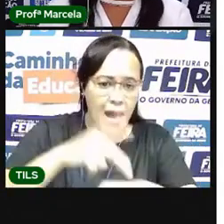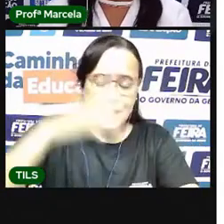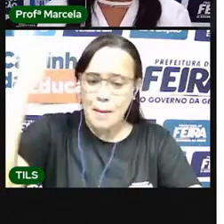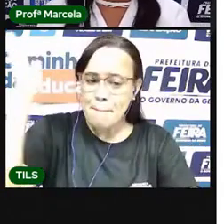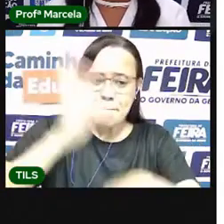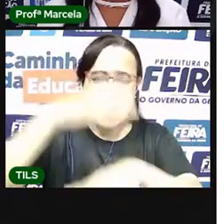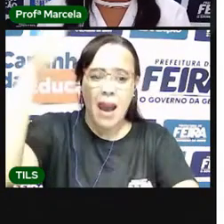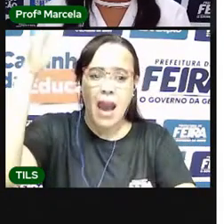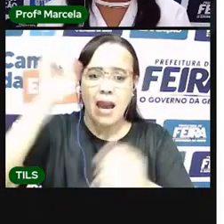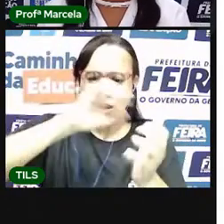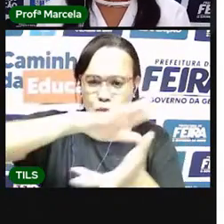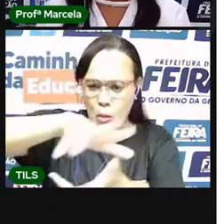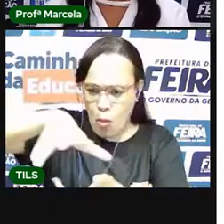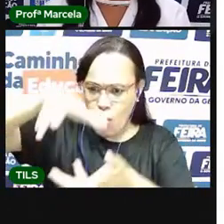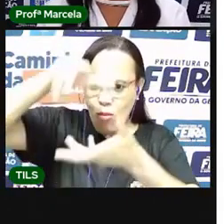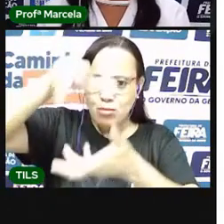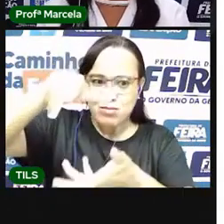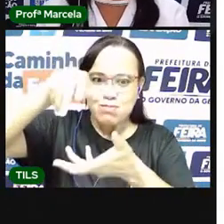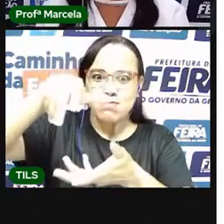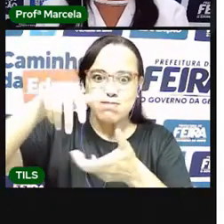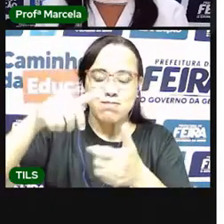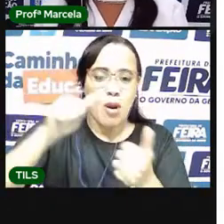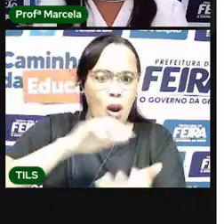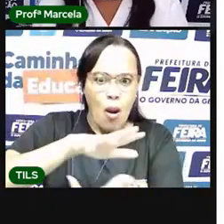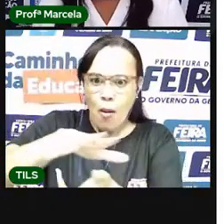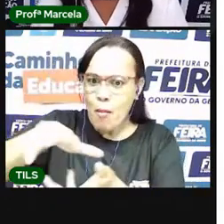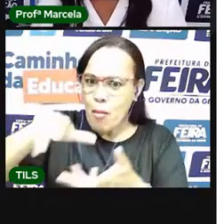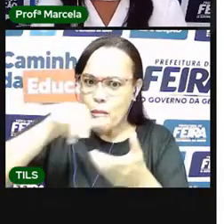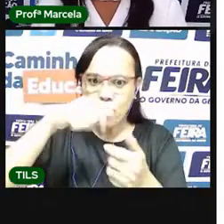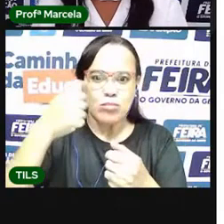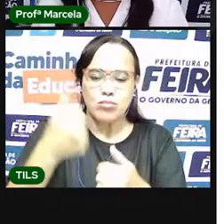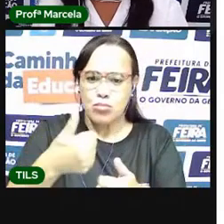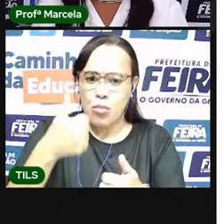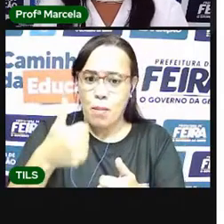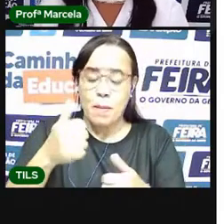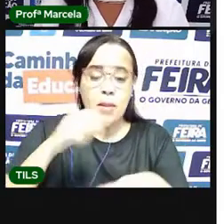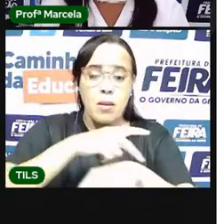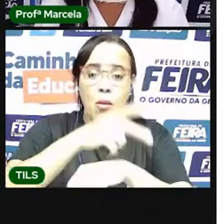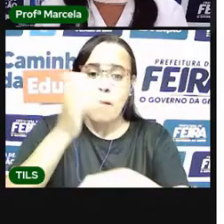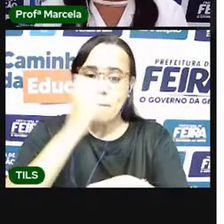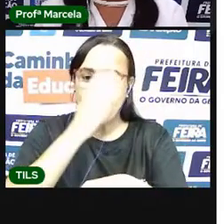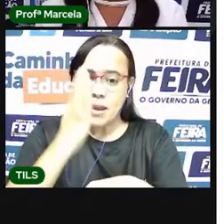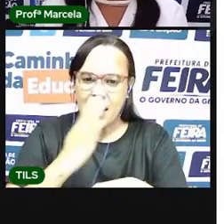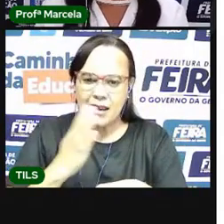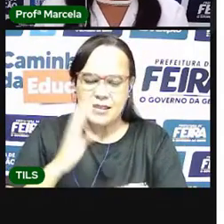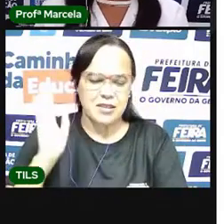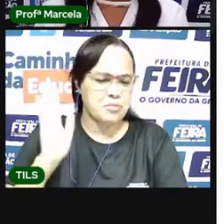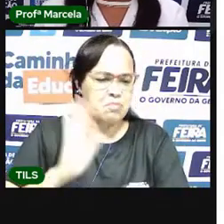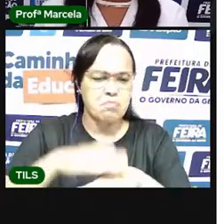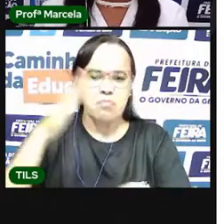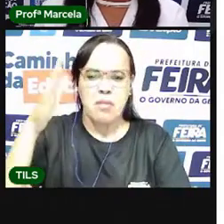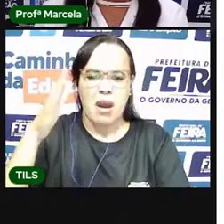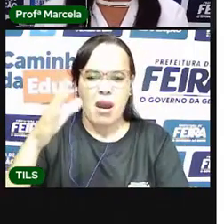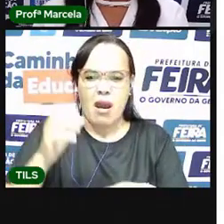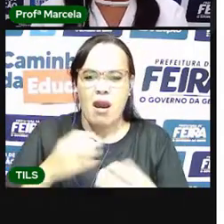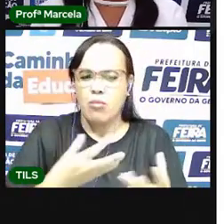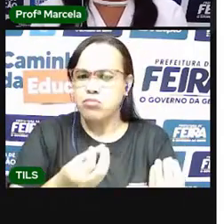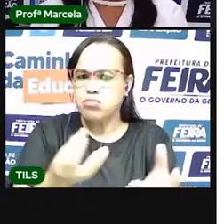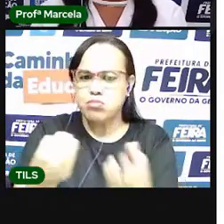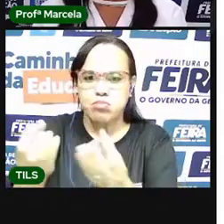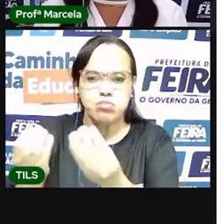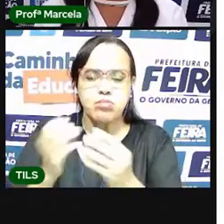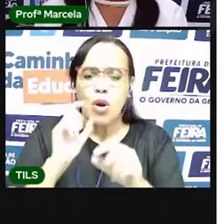um país tão grande, é rico em diversidade, em diversidade de cultura. Justamente porque tem